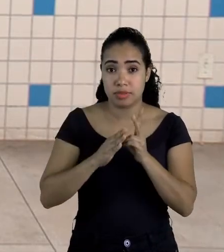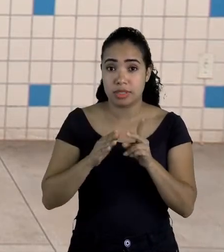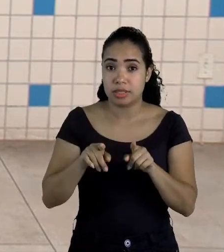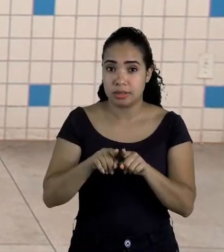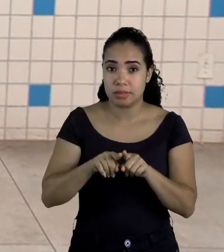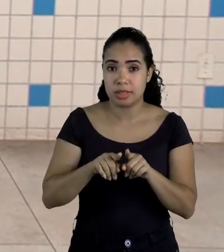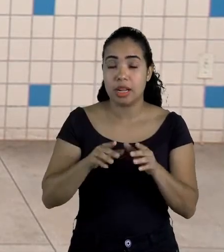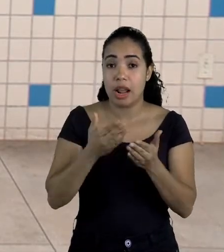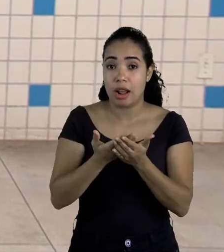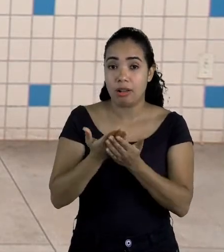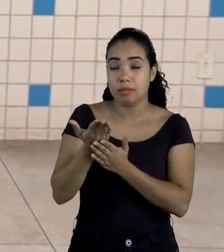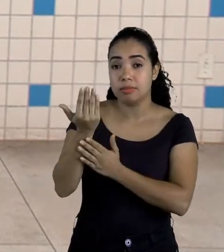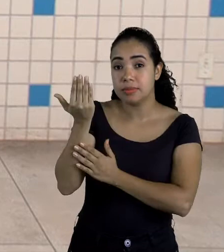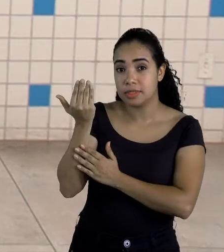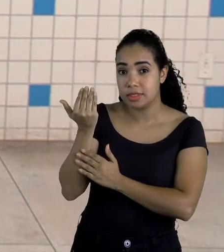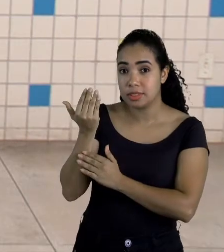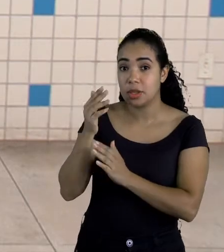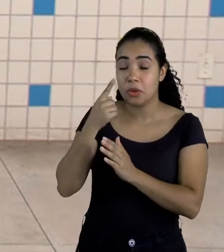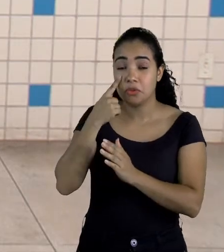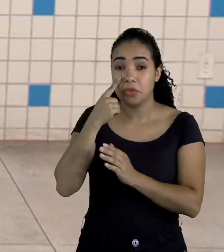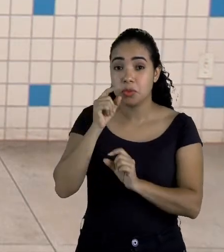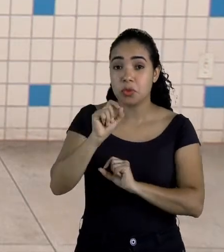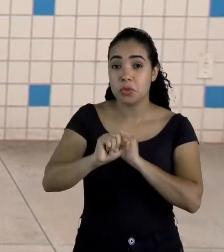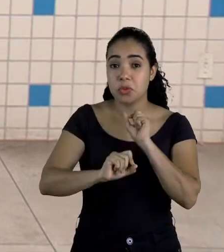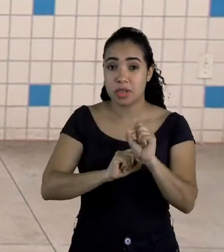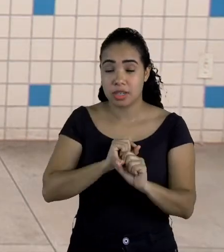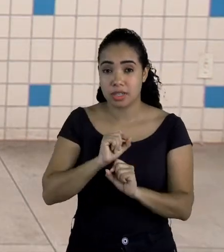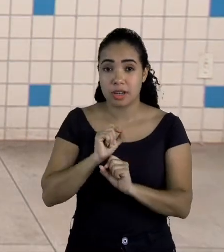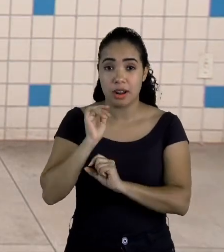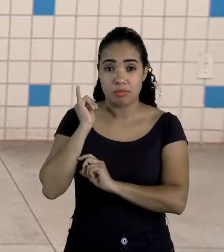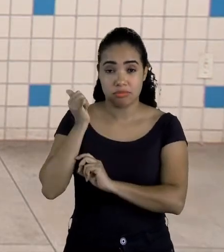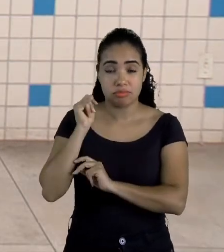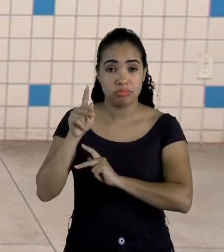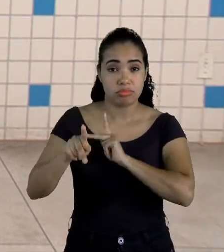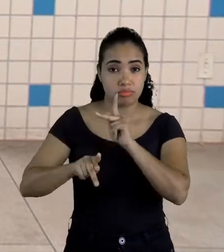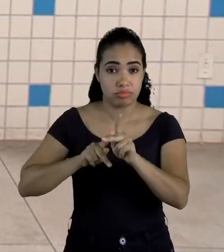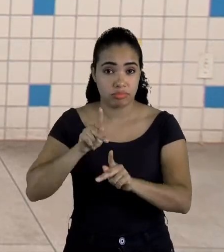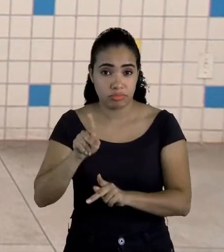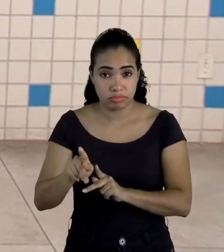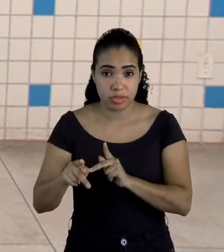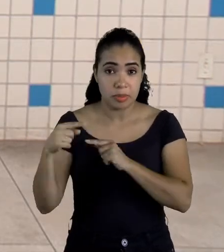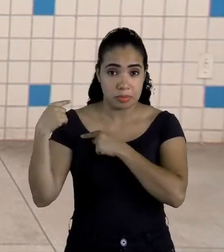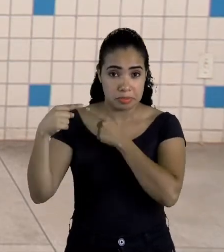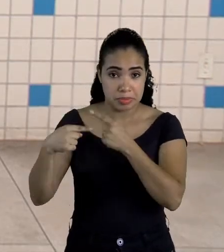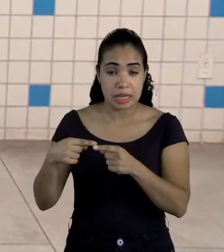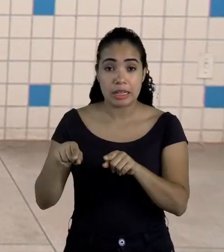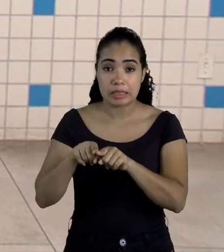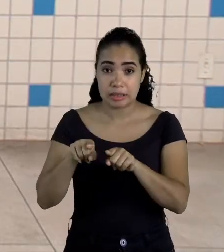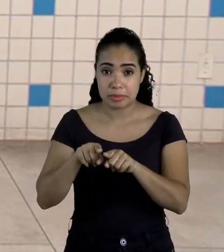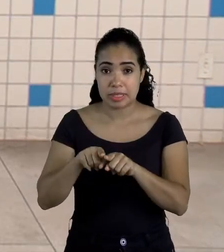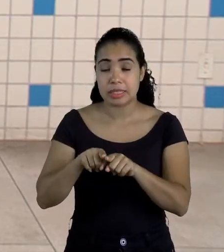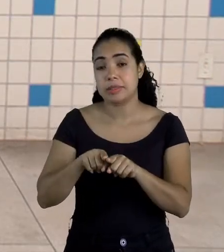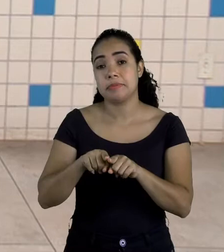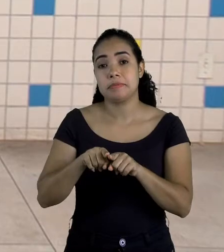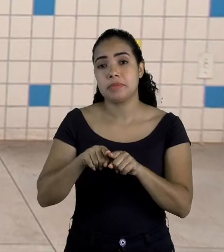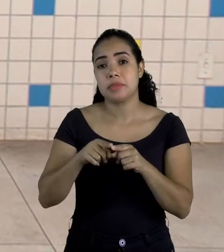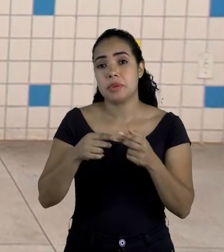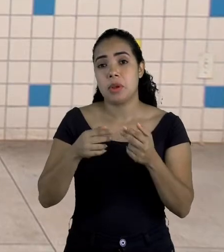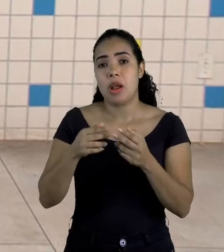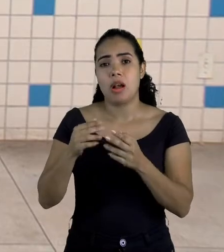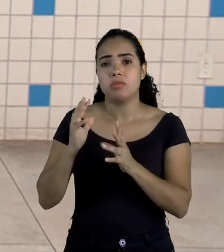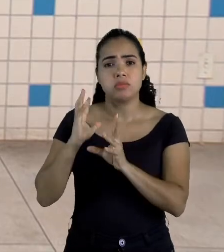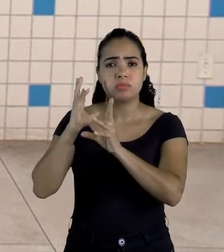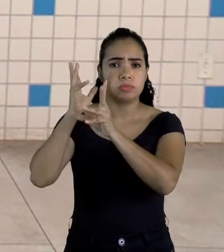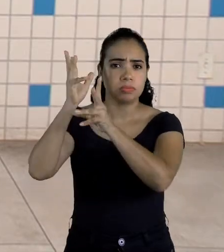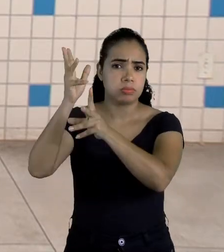Na aula anterior, nós vimos sobre os contos populares e acumulativos, e hoje vamos dar